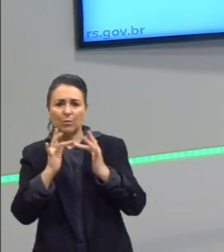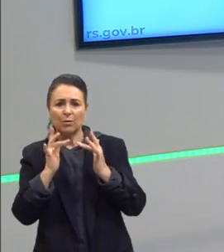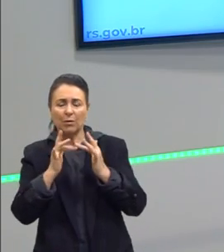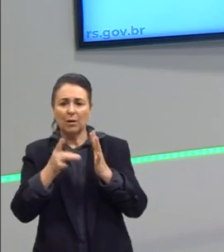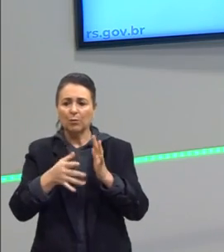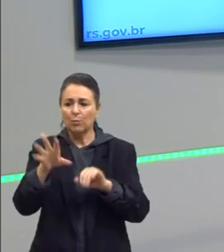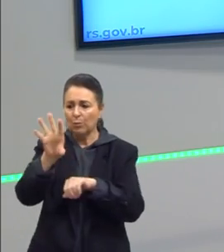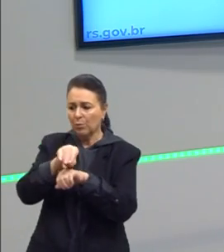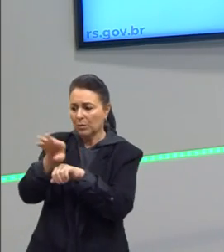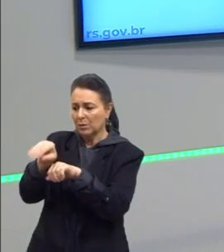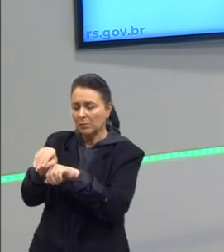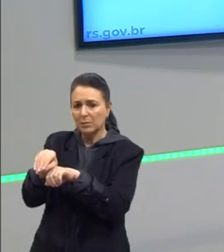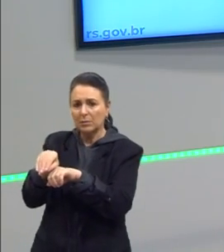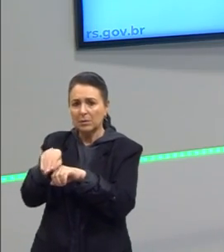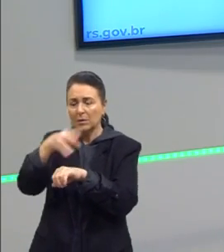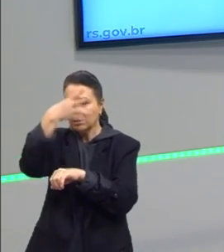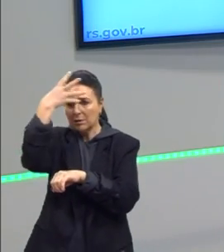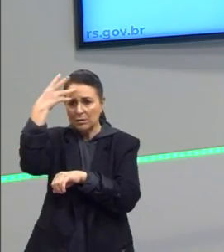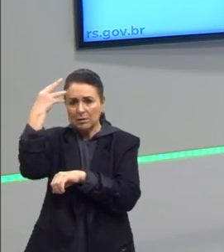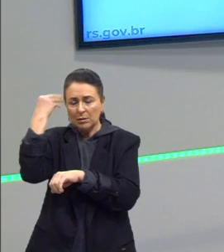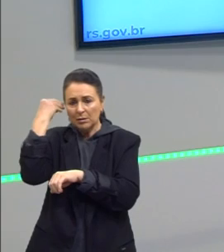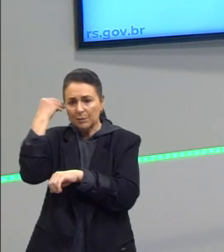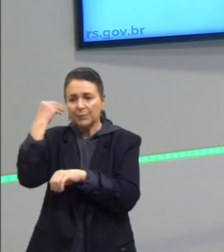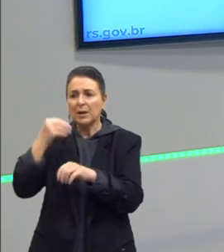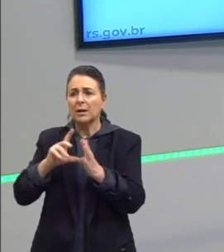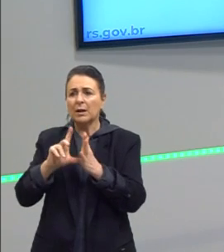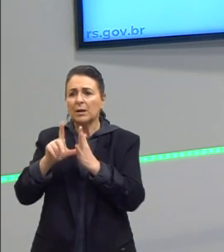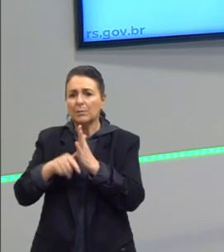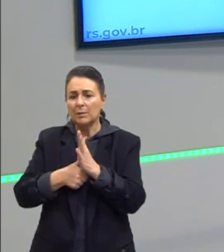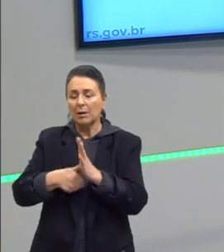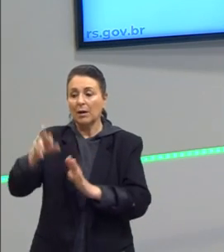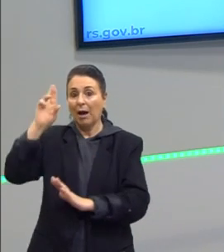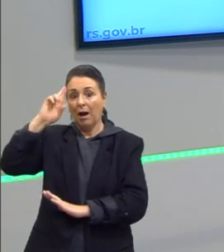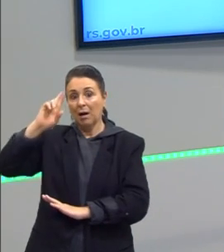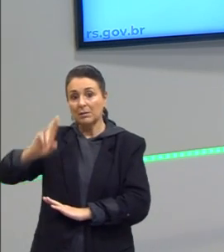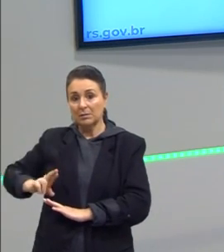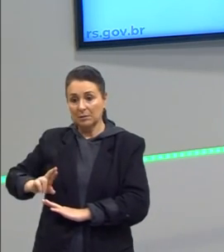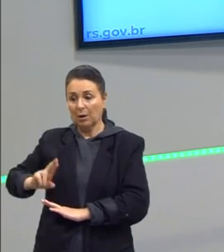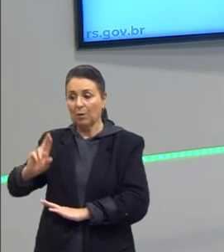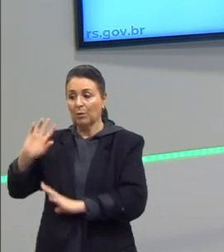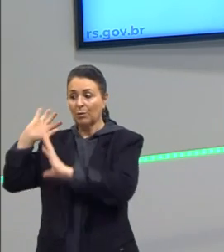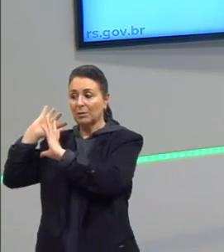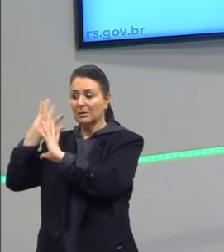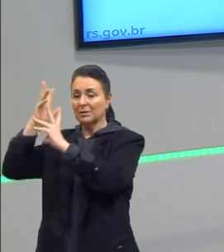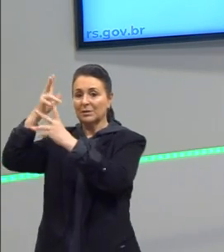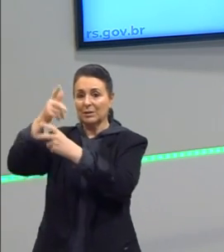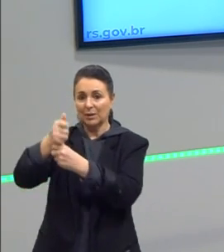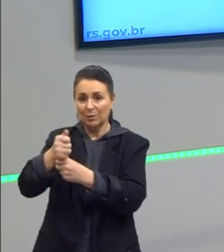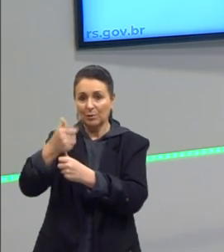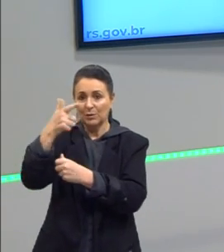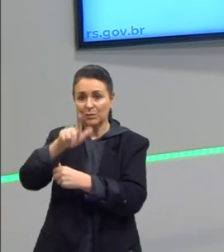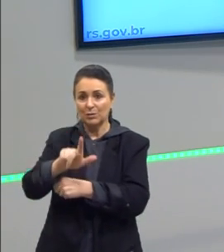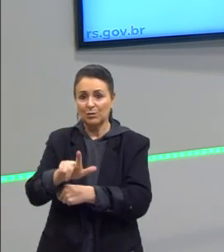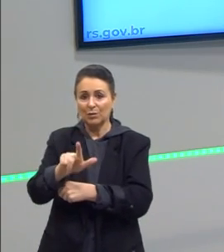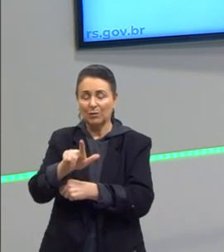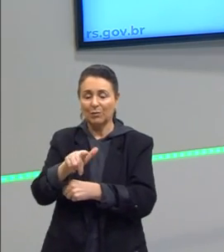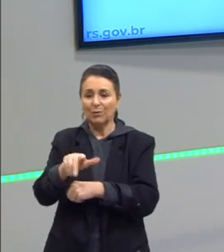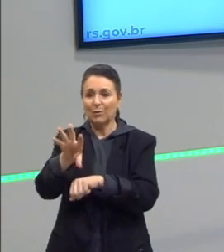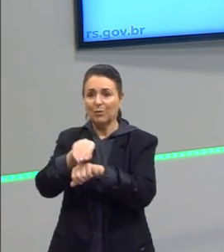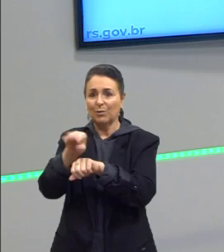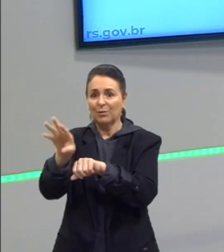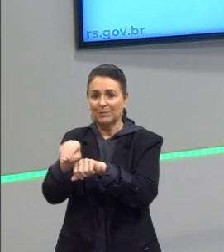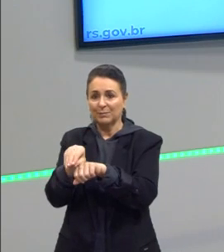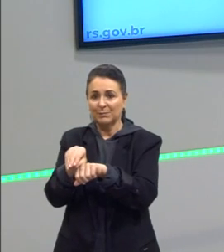conhecimento, e nós esquecíamos da encarnação. E aí, pela razão, nós retomaríamos essa questão do conhecimento.